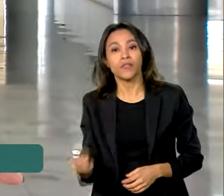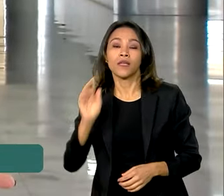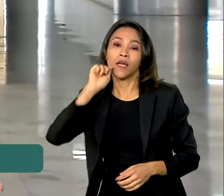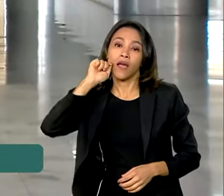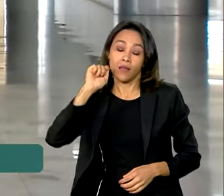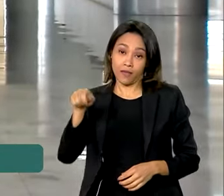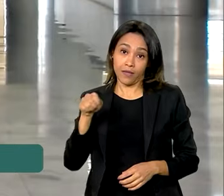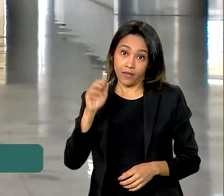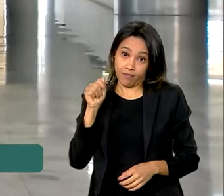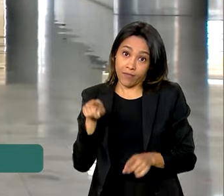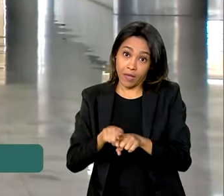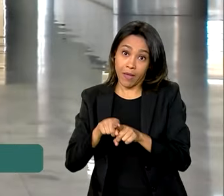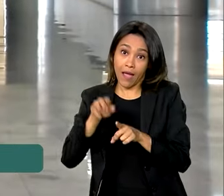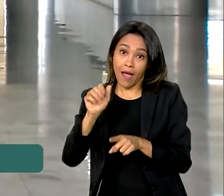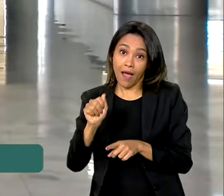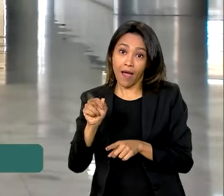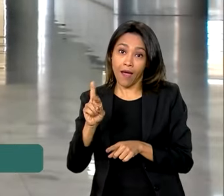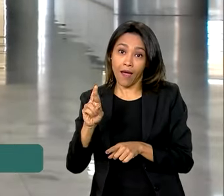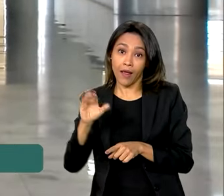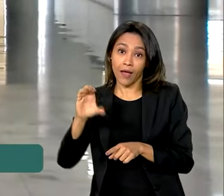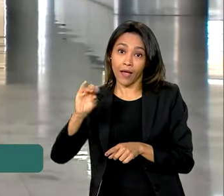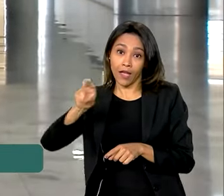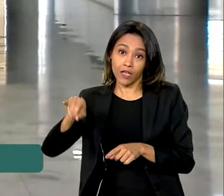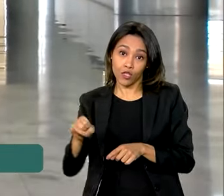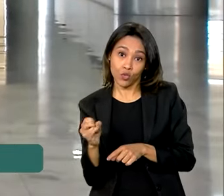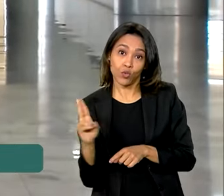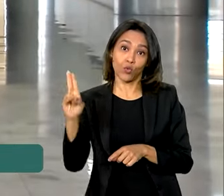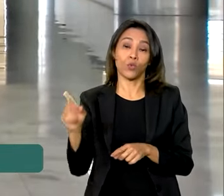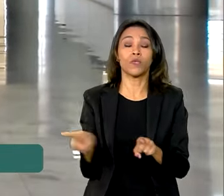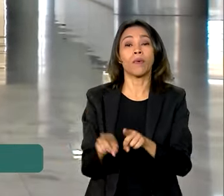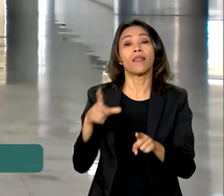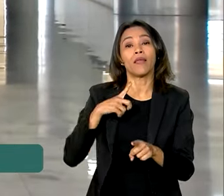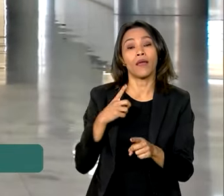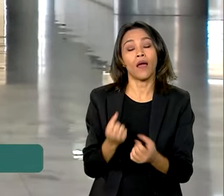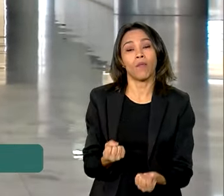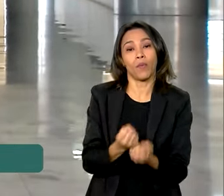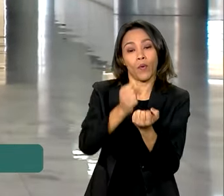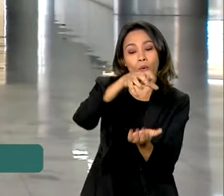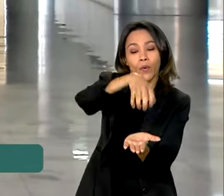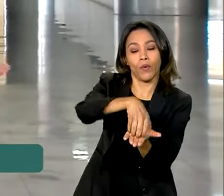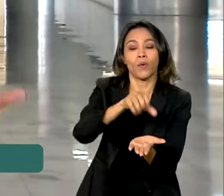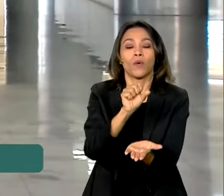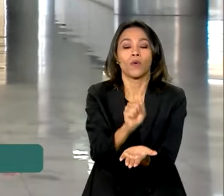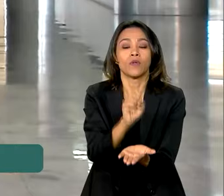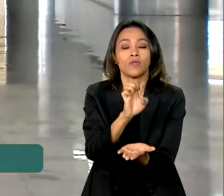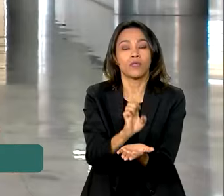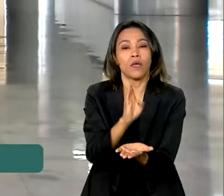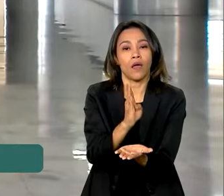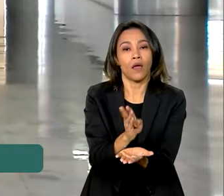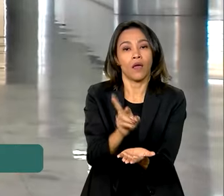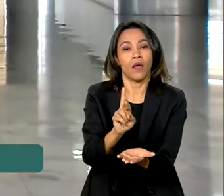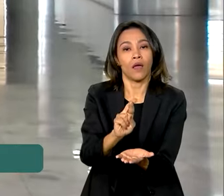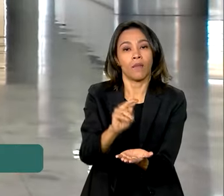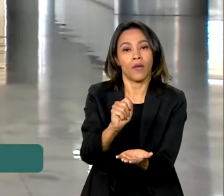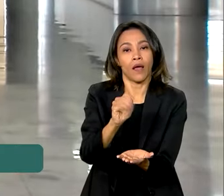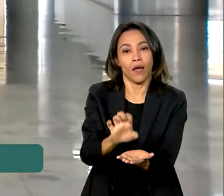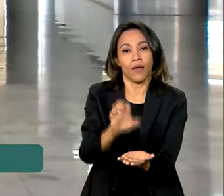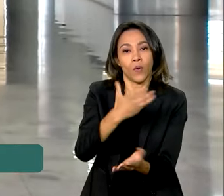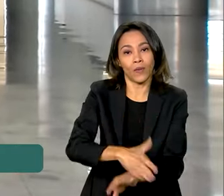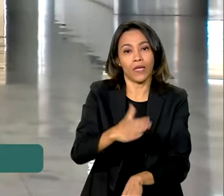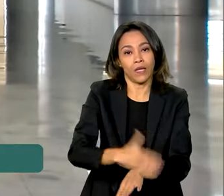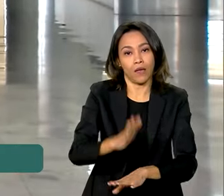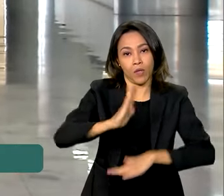iniciativa também vai contar com a participação do SEBRAE, que vai oferecer capacitação profissional e ajudar a